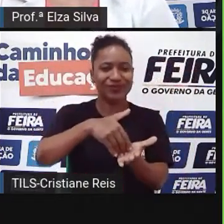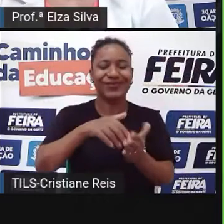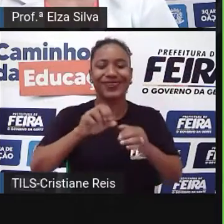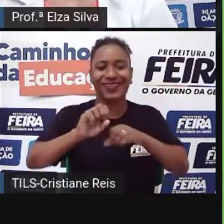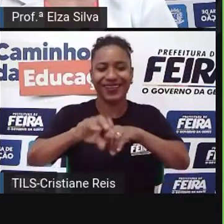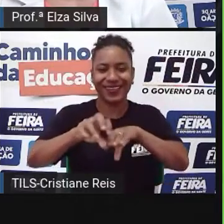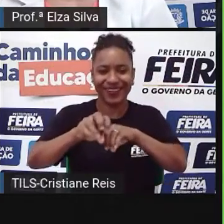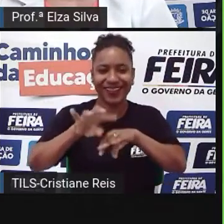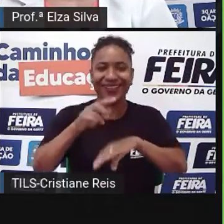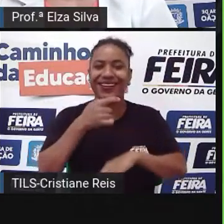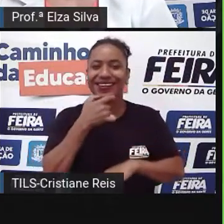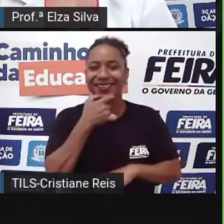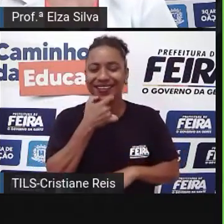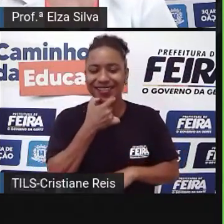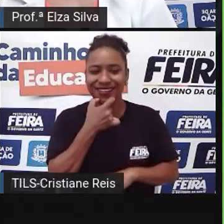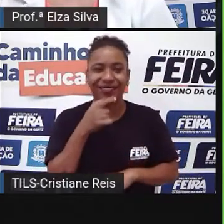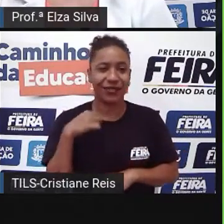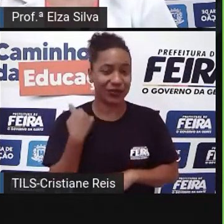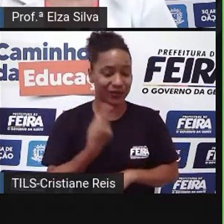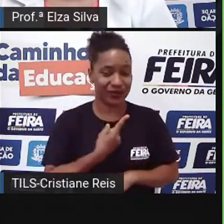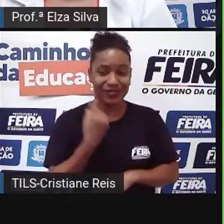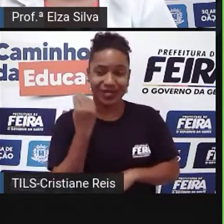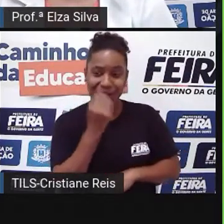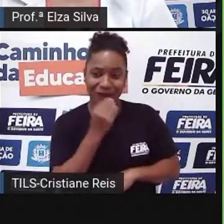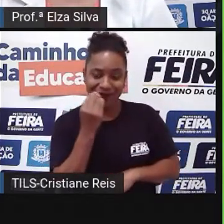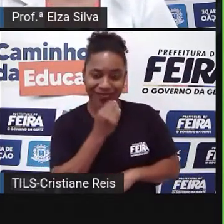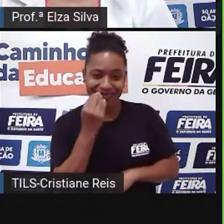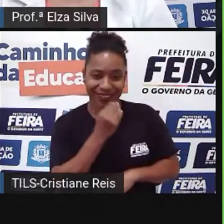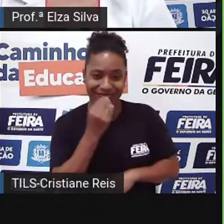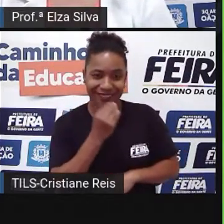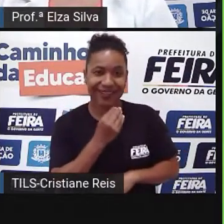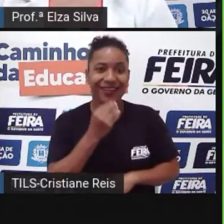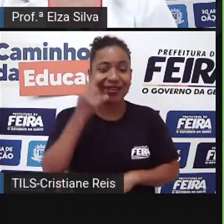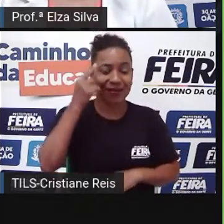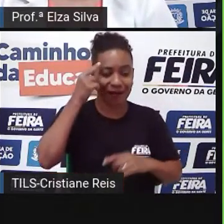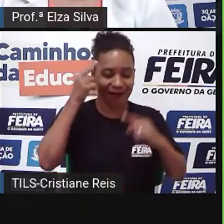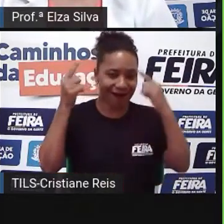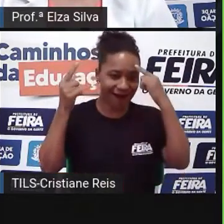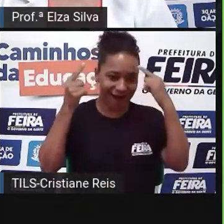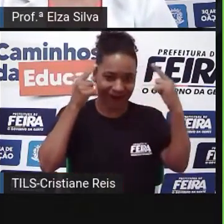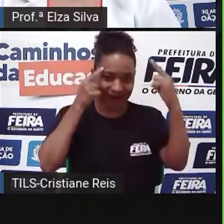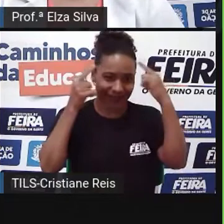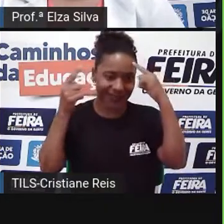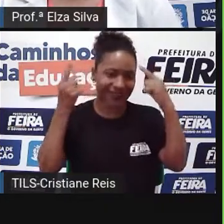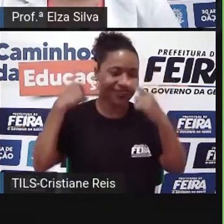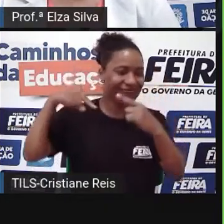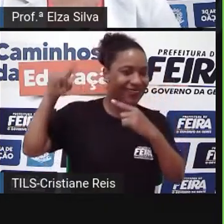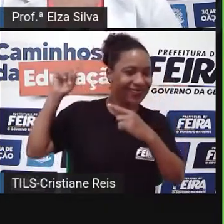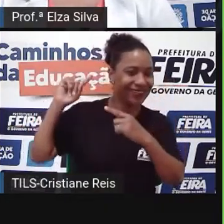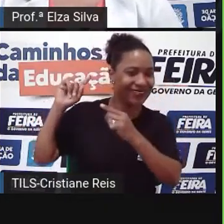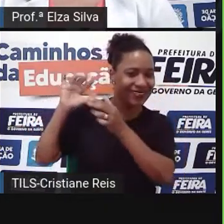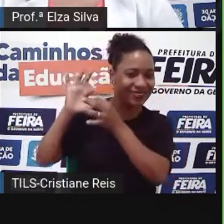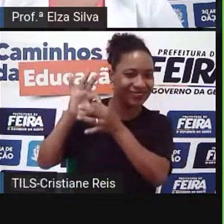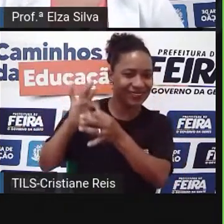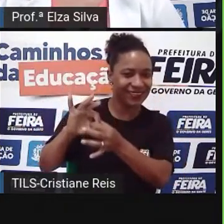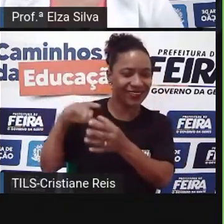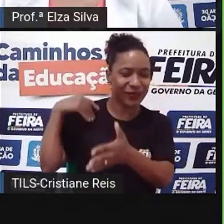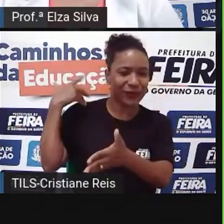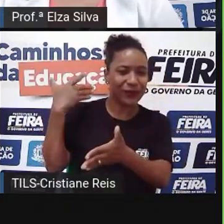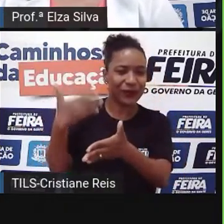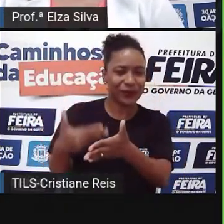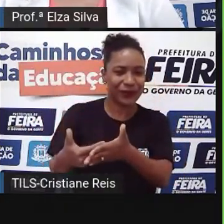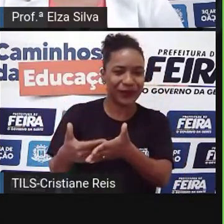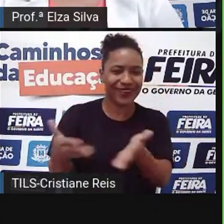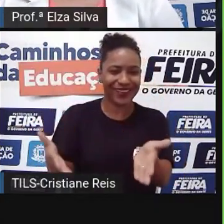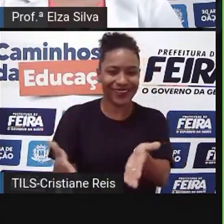vamos aproveitar a oportunidade para fazer uma revisão, retomar os principais pontos que nós aprendemos durante o ano letivo